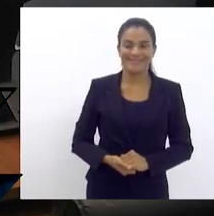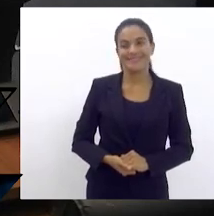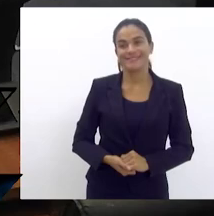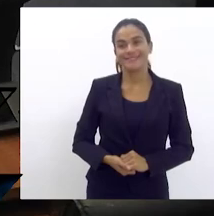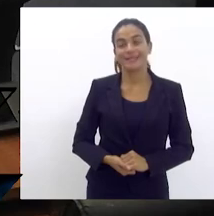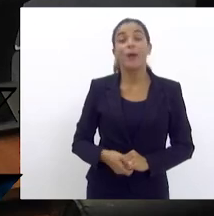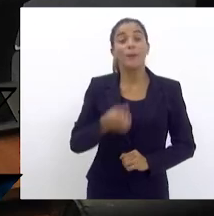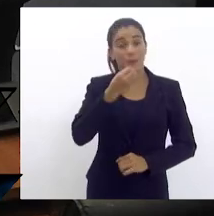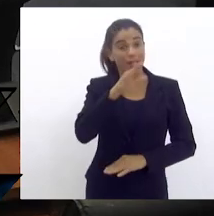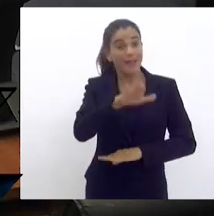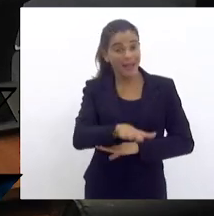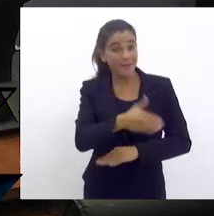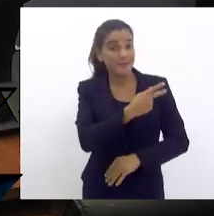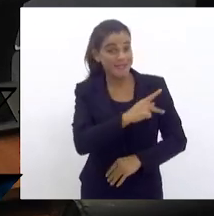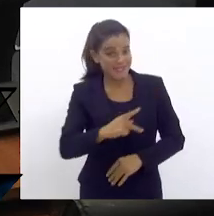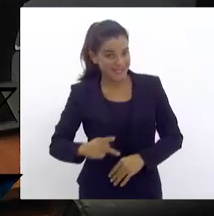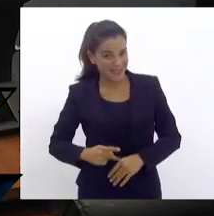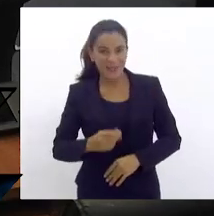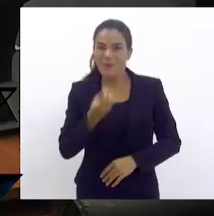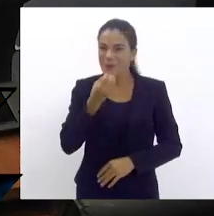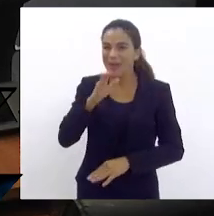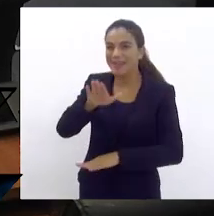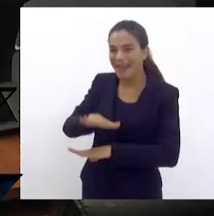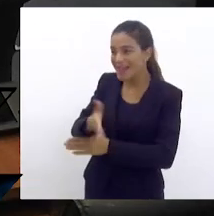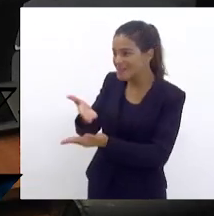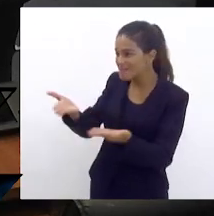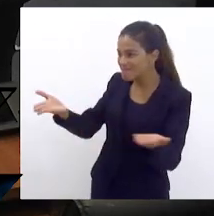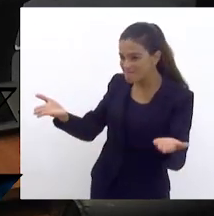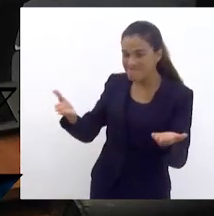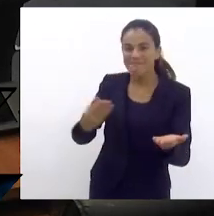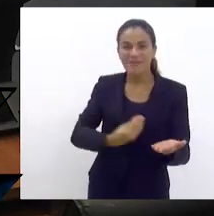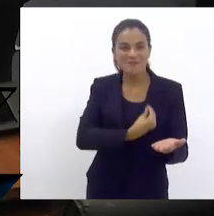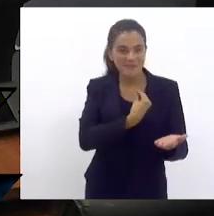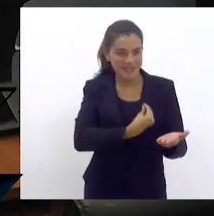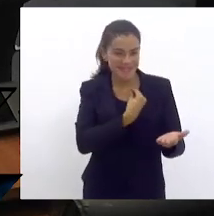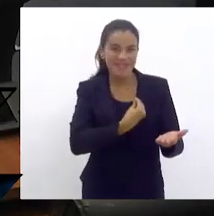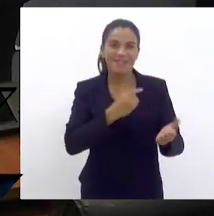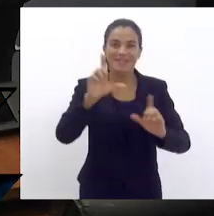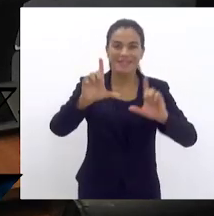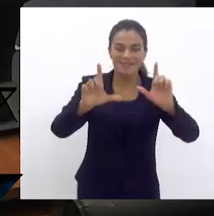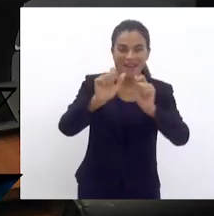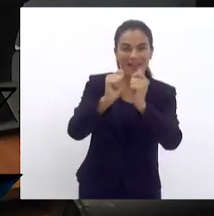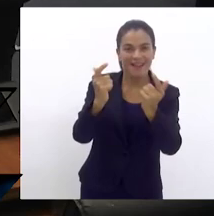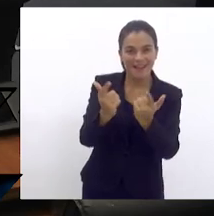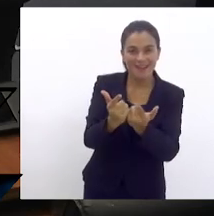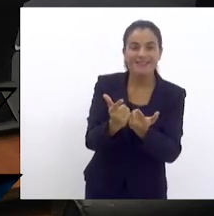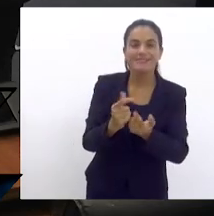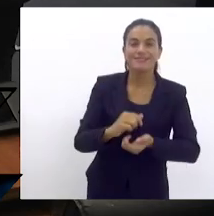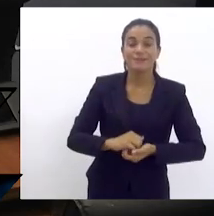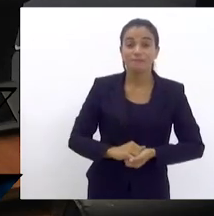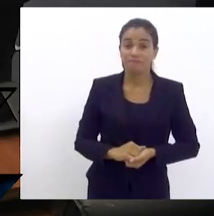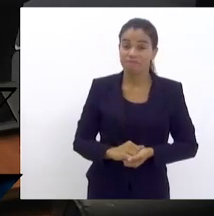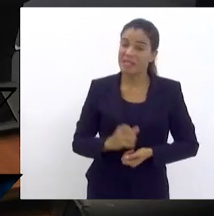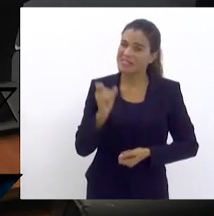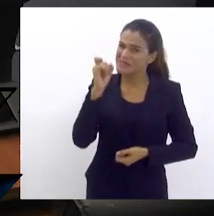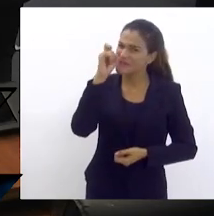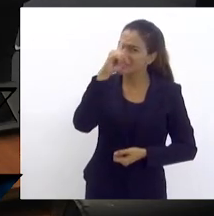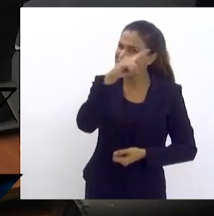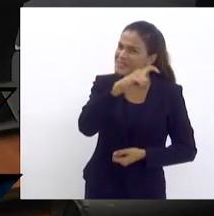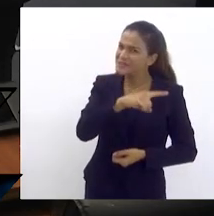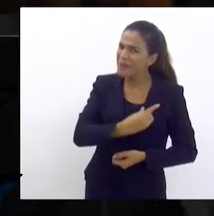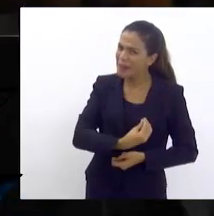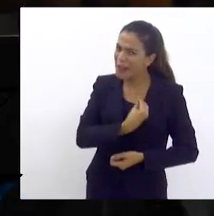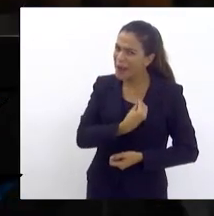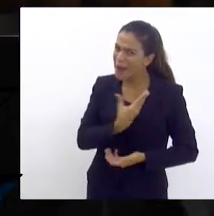Boa tarde, presidente. Boa tarde, as pessoas aqui presentes, TV Alerje. Raramente eu venho aqui no